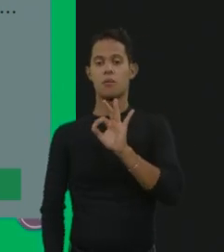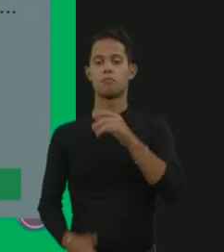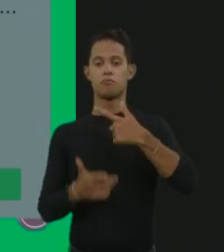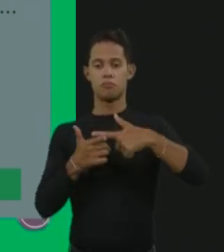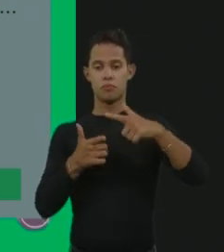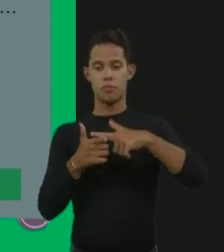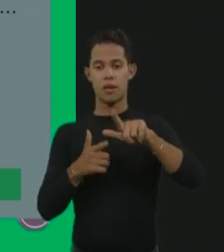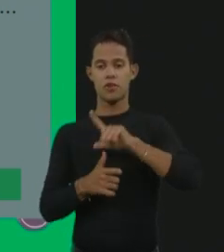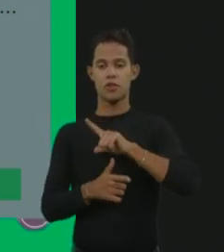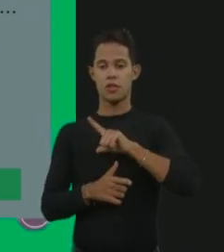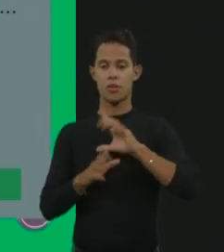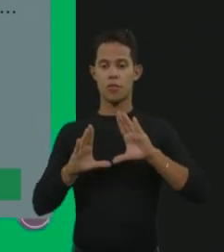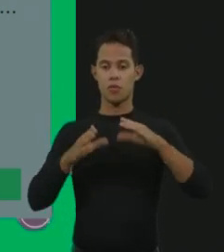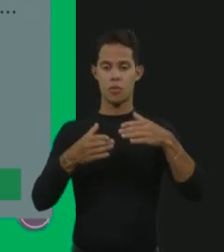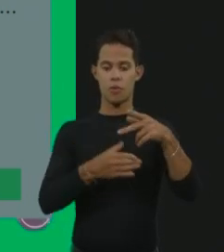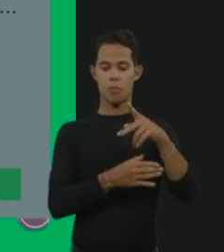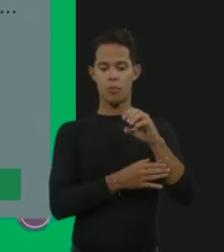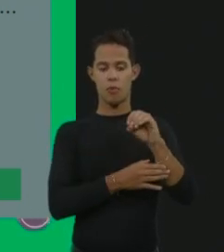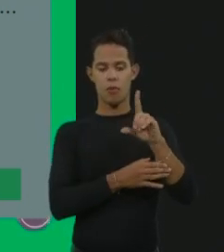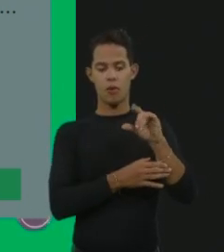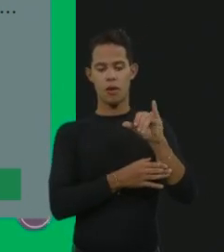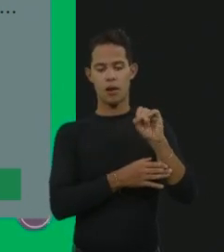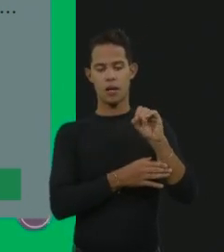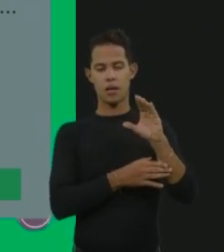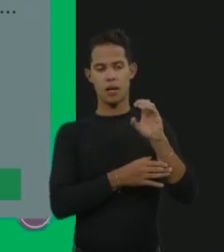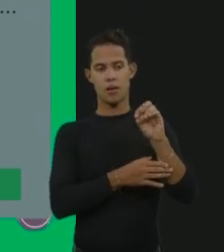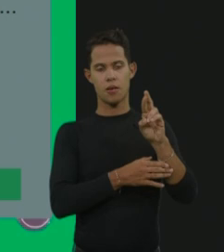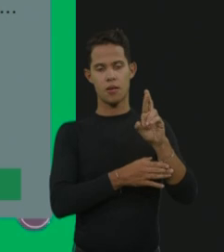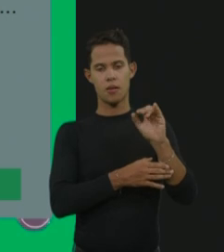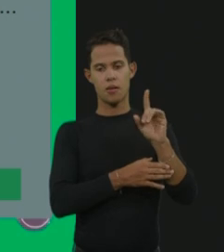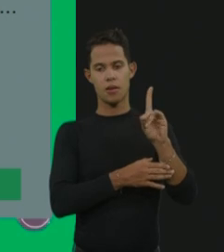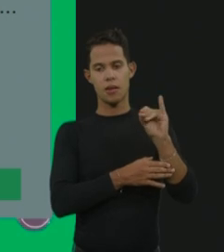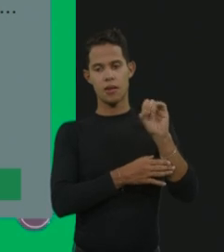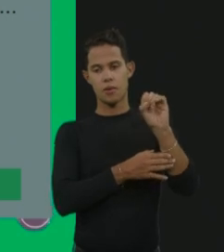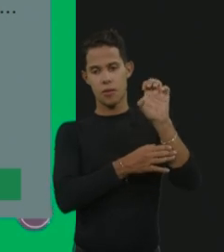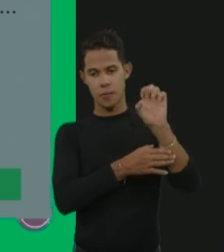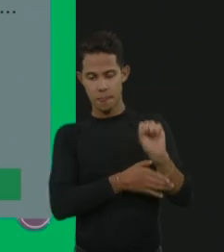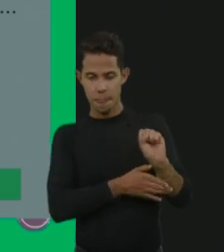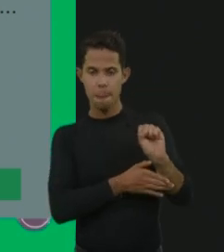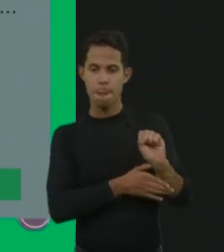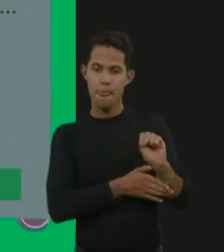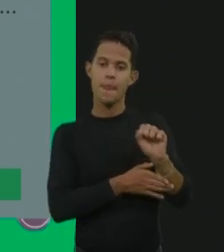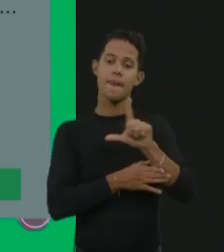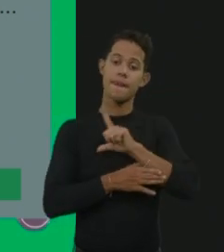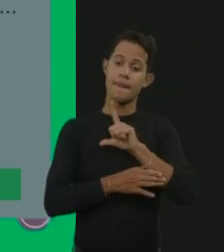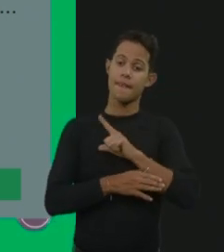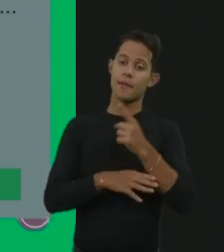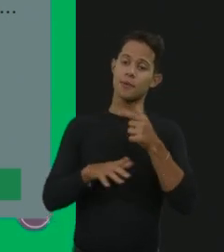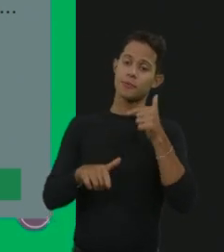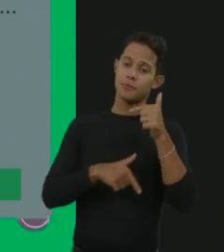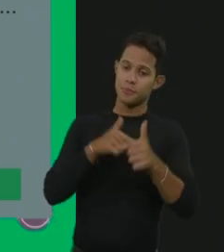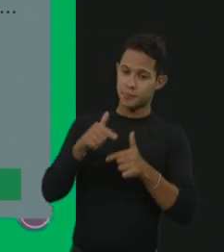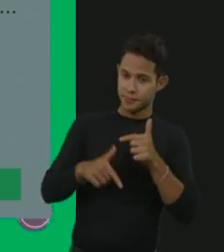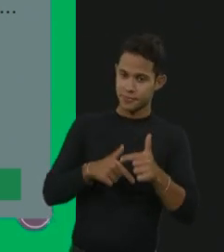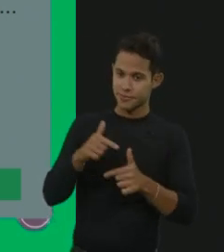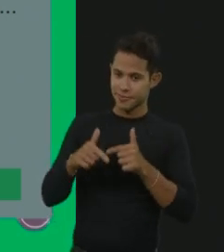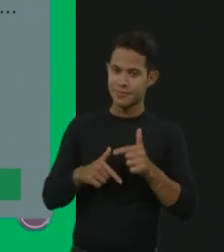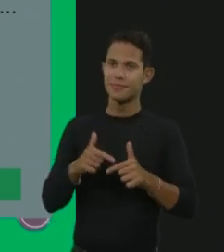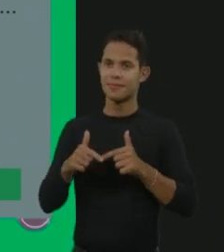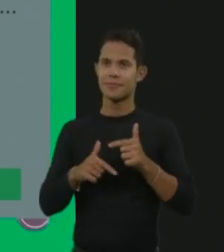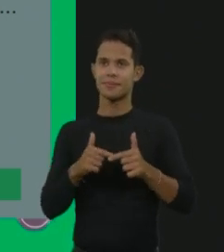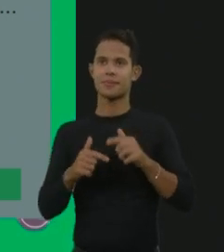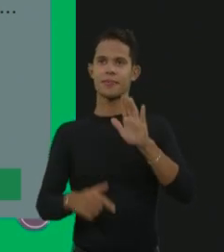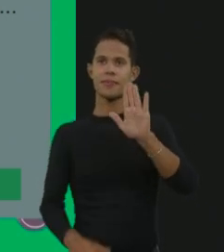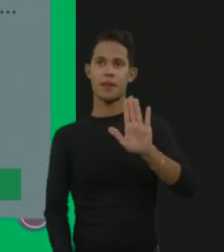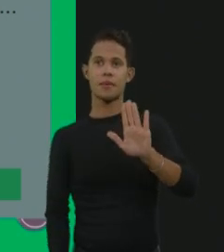tinham mucopolisacaridoses, tá? Tá certo, ele tem um viés, né? O serviço iniciou muito com as doenças lisossômicas de depósito, né?